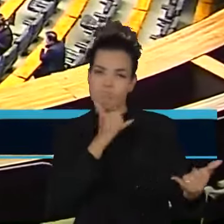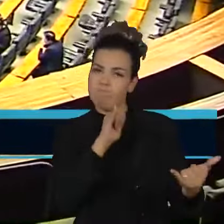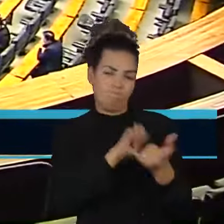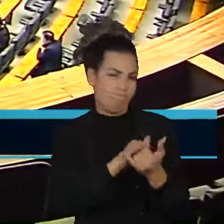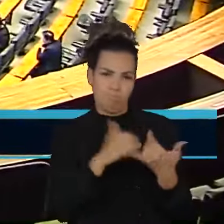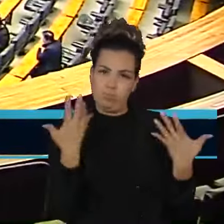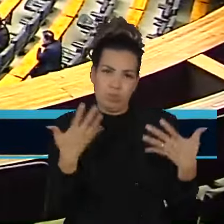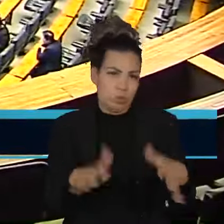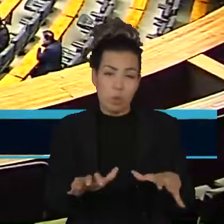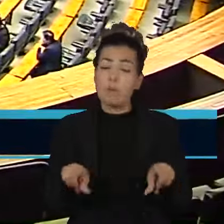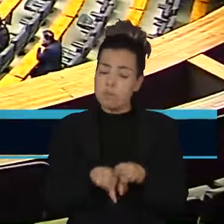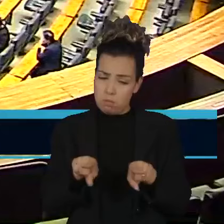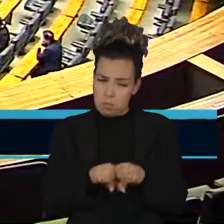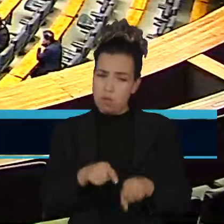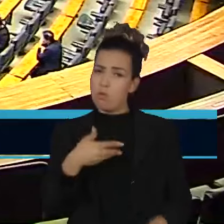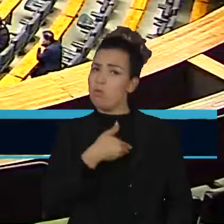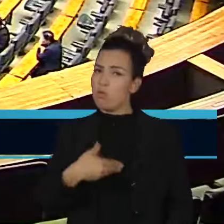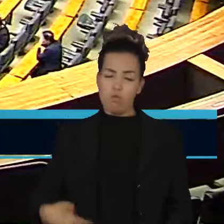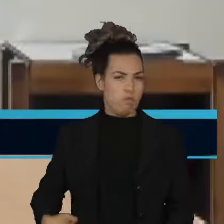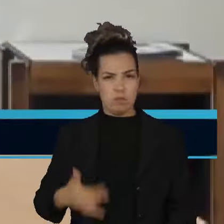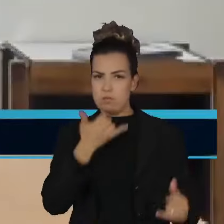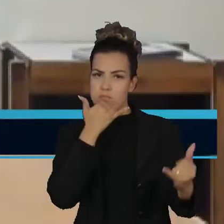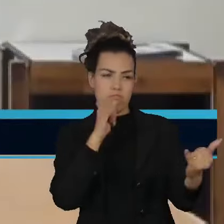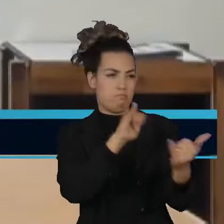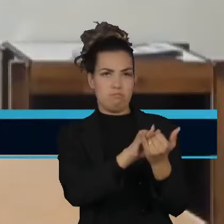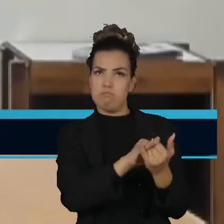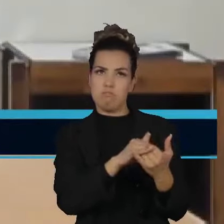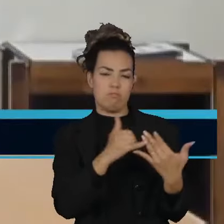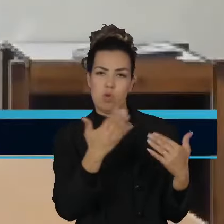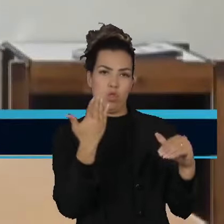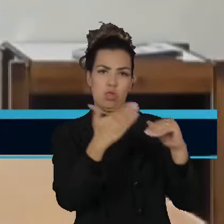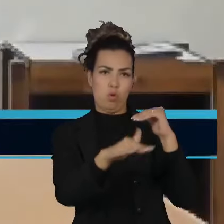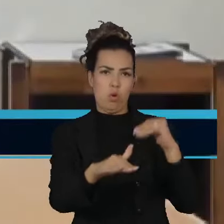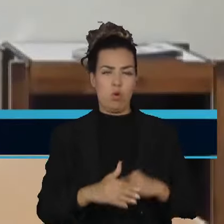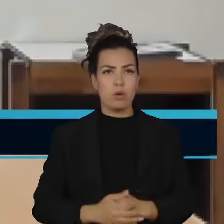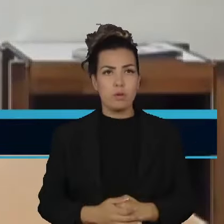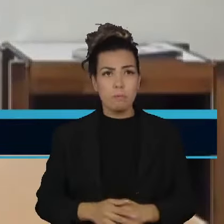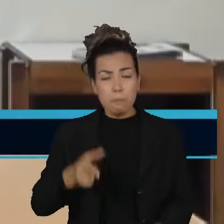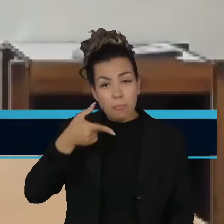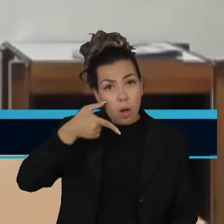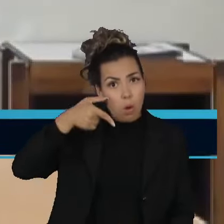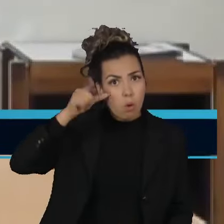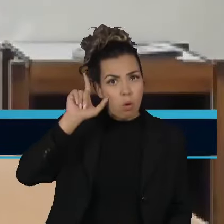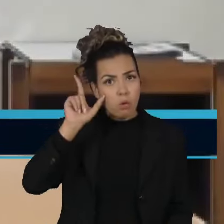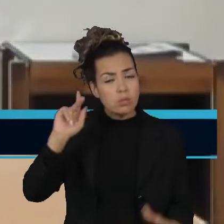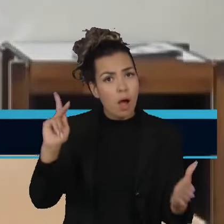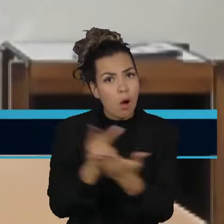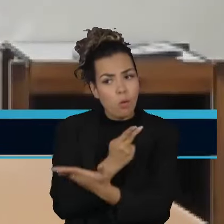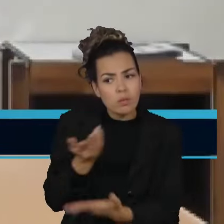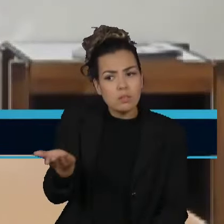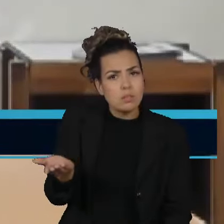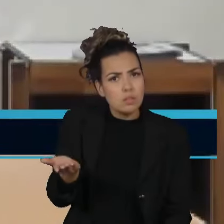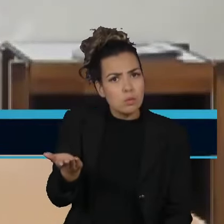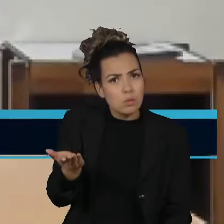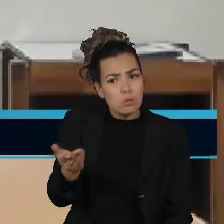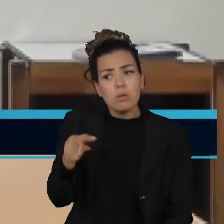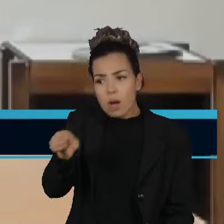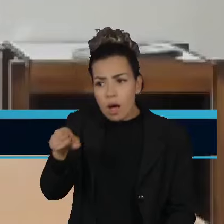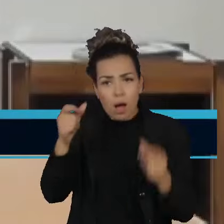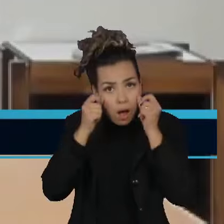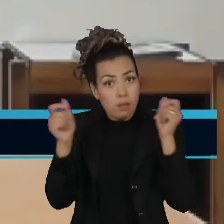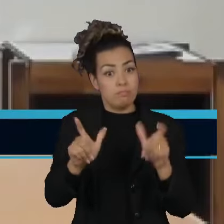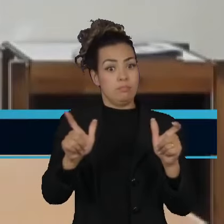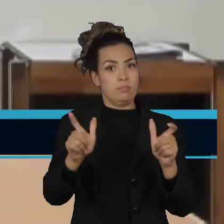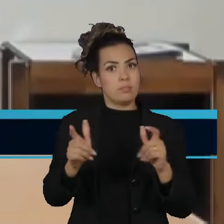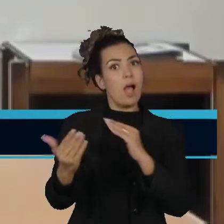se posicionou de forma clara contra a anistia. Eu diria que o aconteceu ontem aumenta o alerta de toda a sociedade